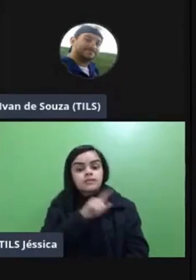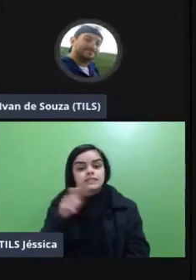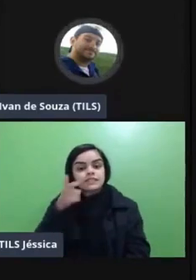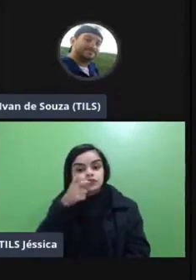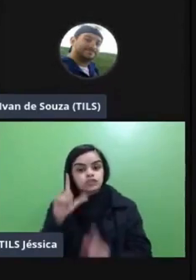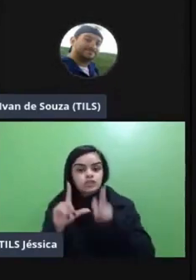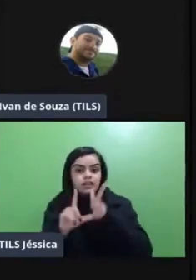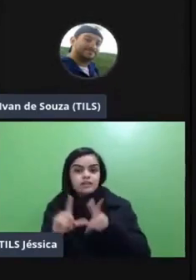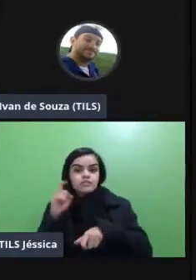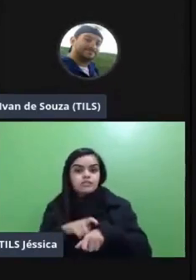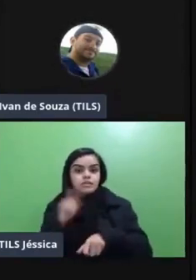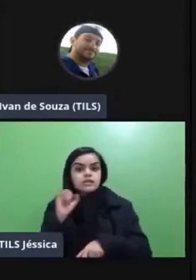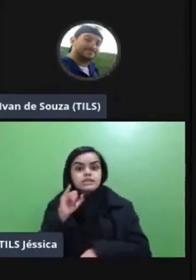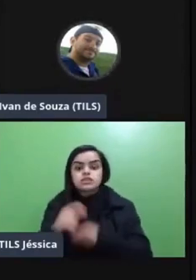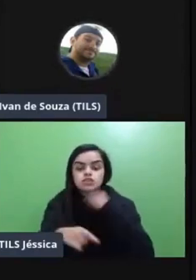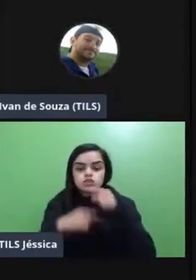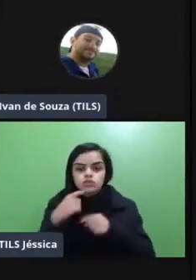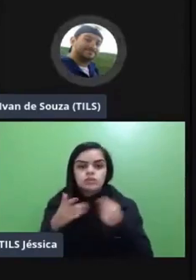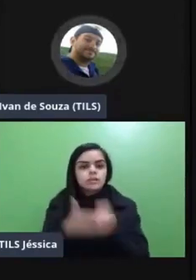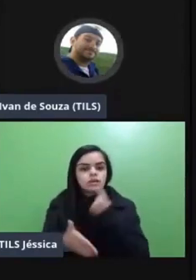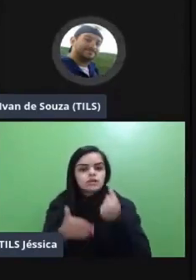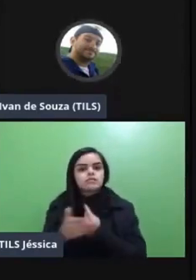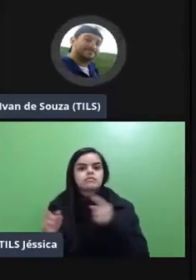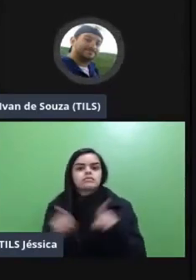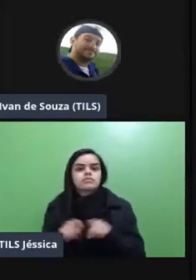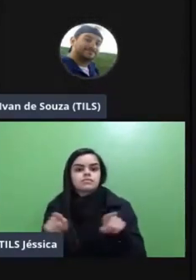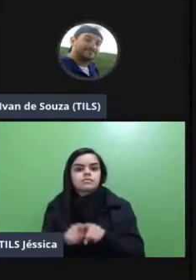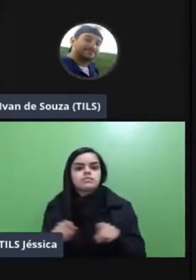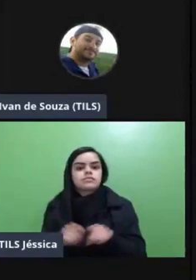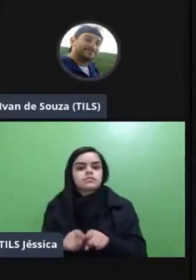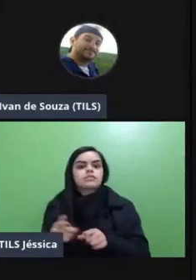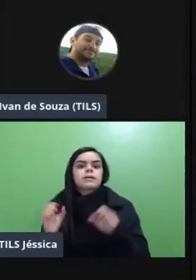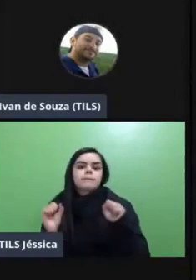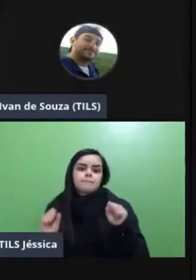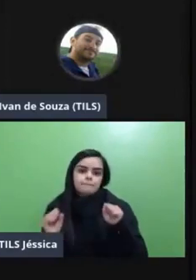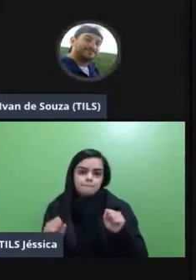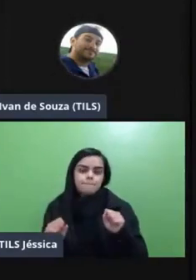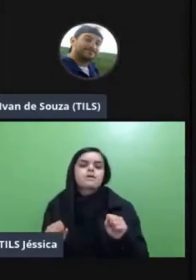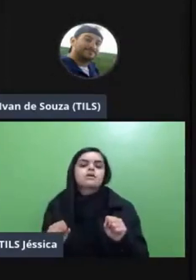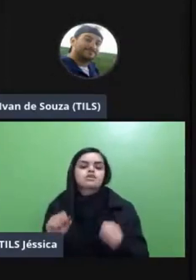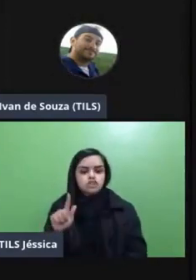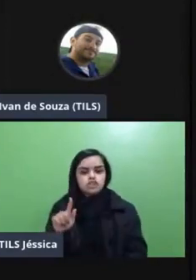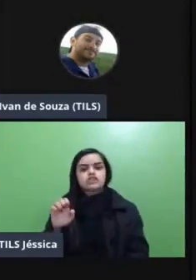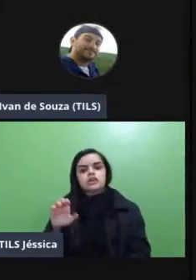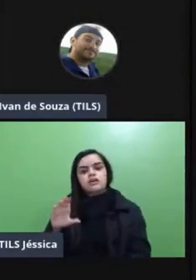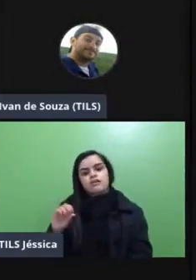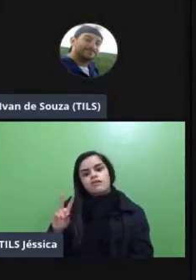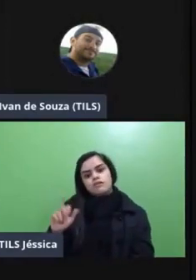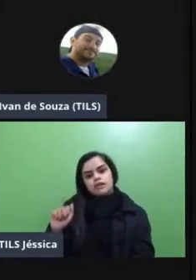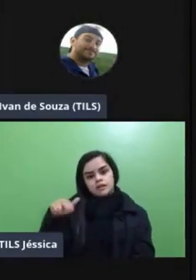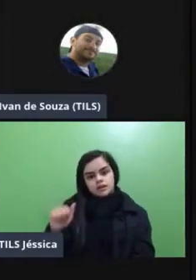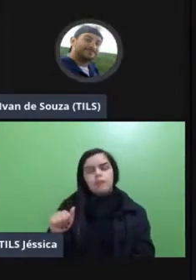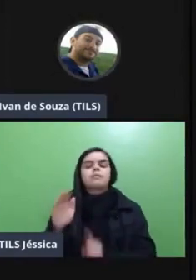tempo real se tiver dúvidas perguntas para Natália e também para professora Giovanna quem eu chamo de volta na tela